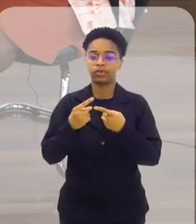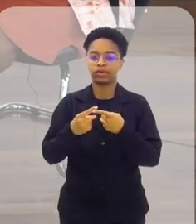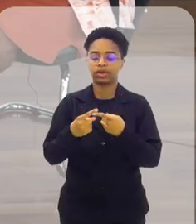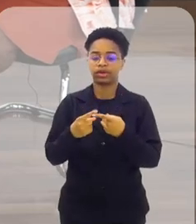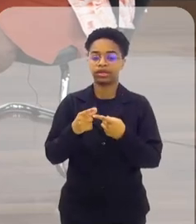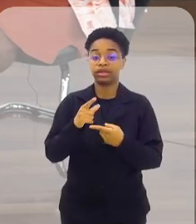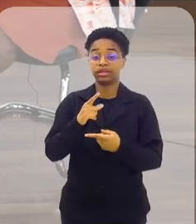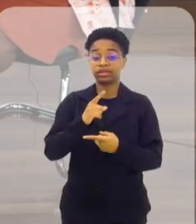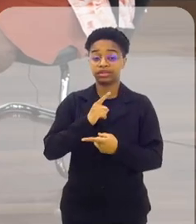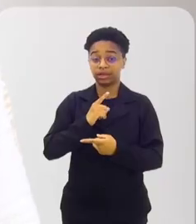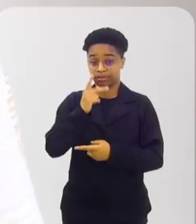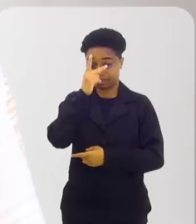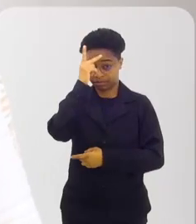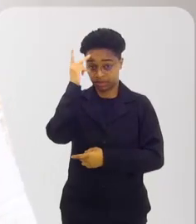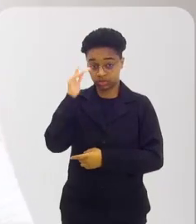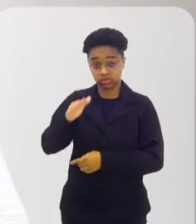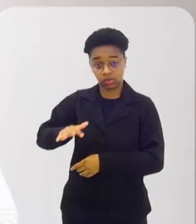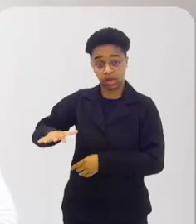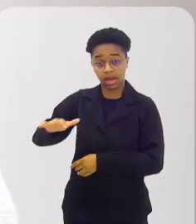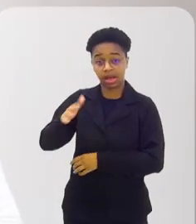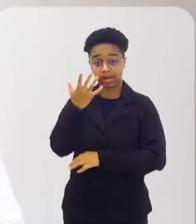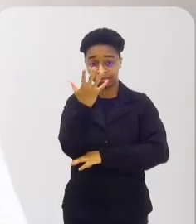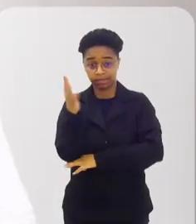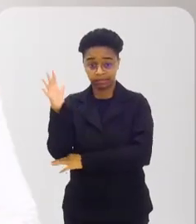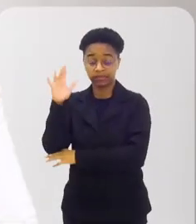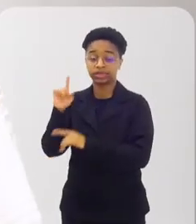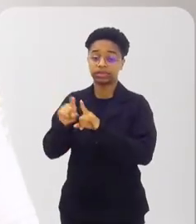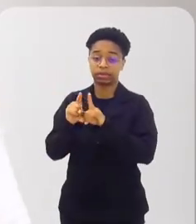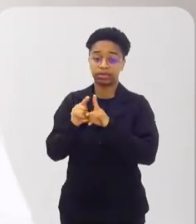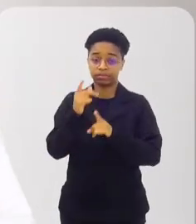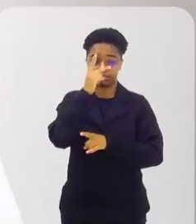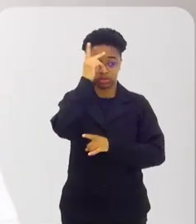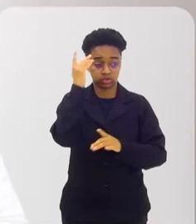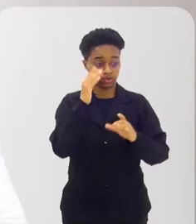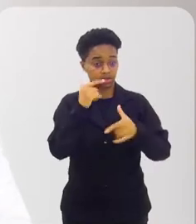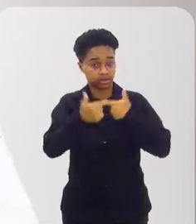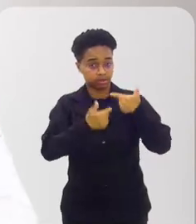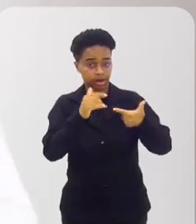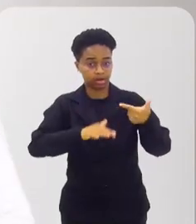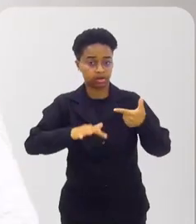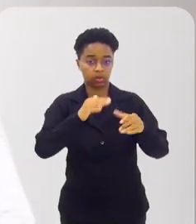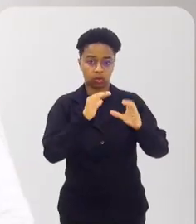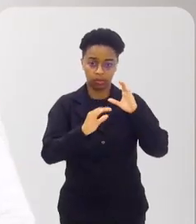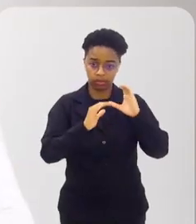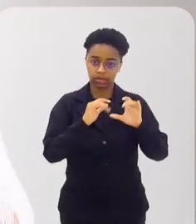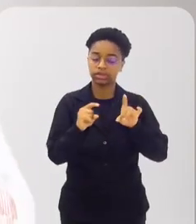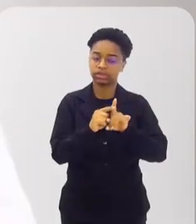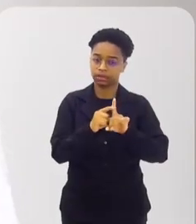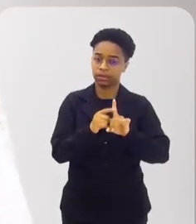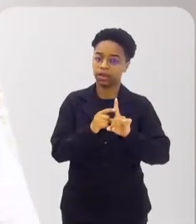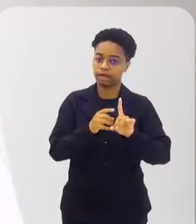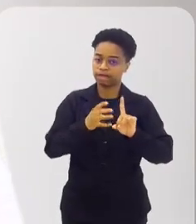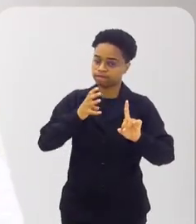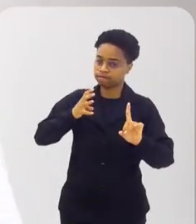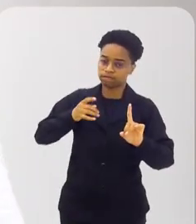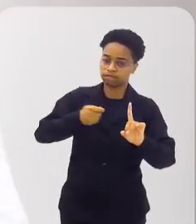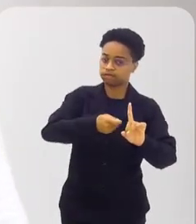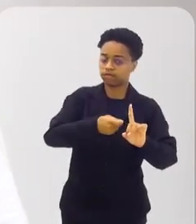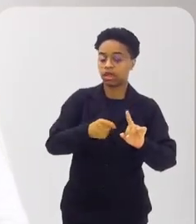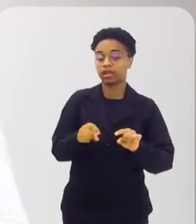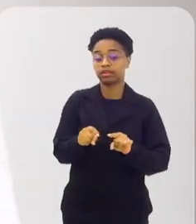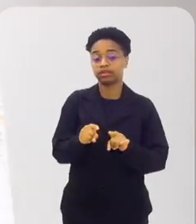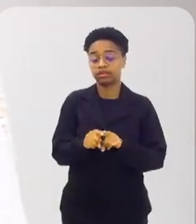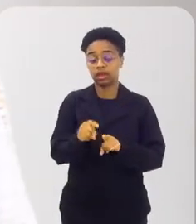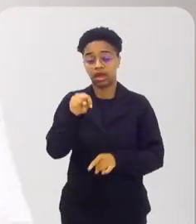também tem ambientalistas ameaçados, comunicadores ameaçados. E aí, no Estado do Rio de Janeiro,